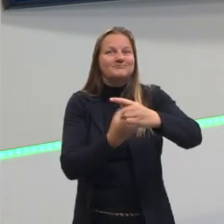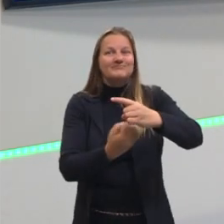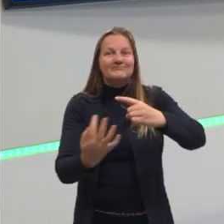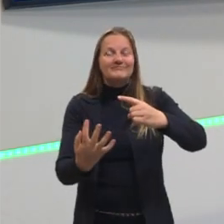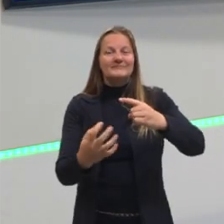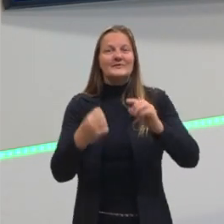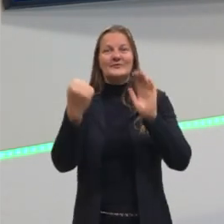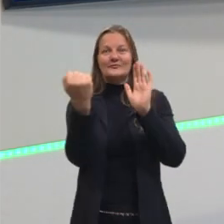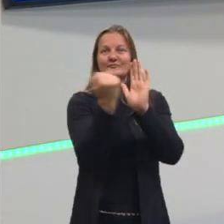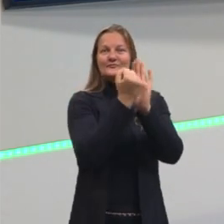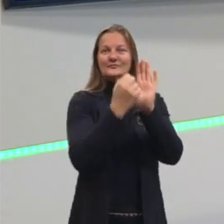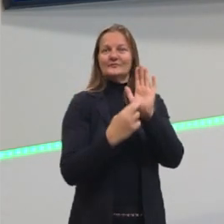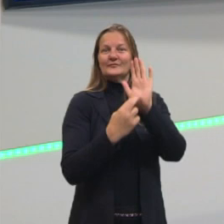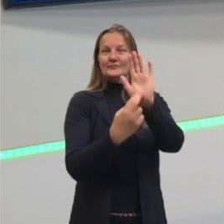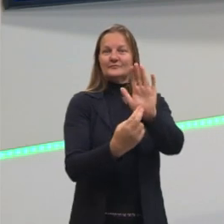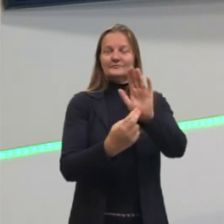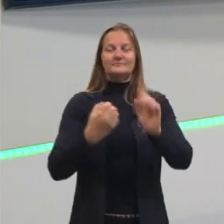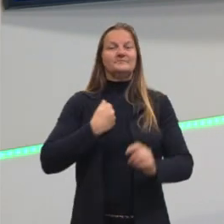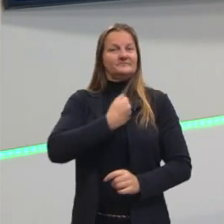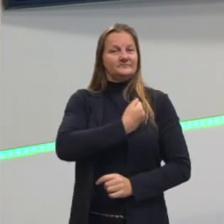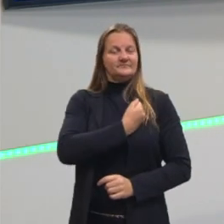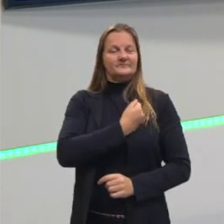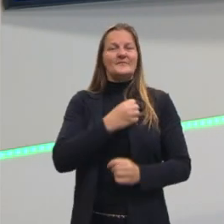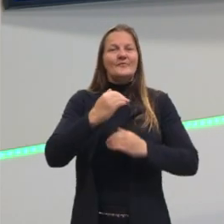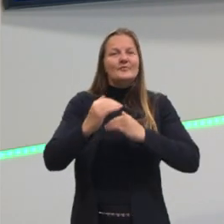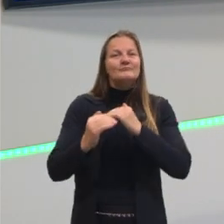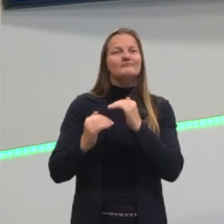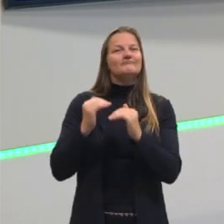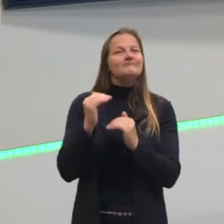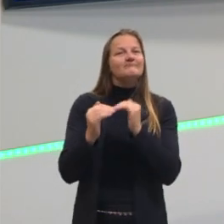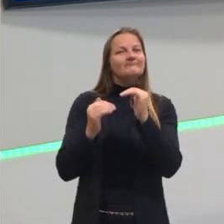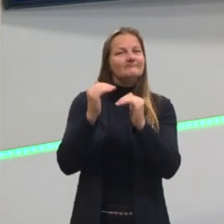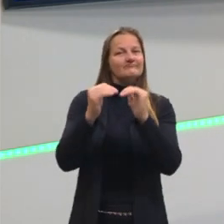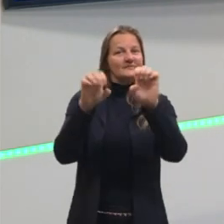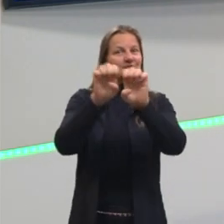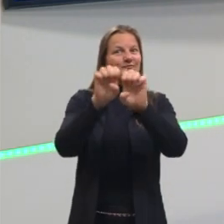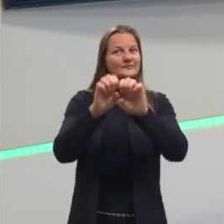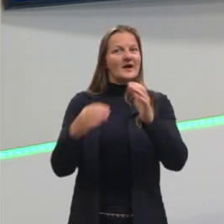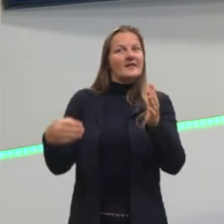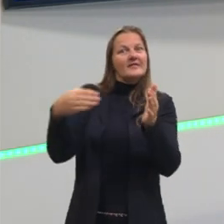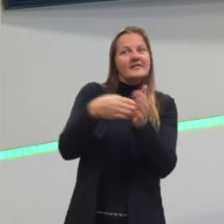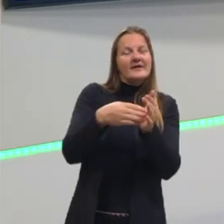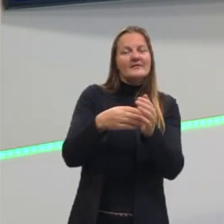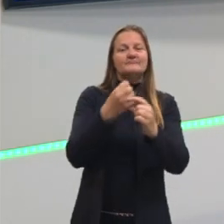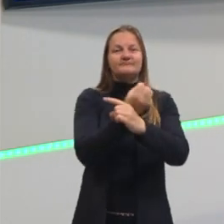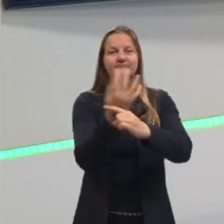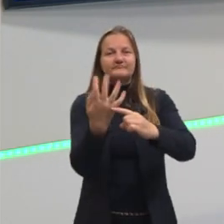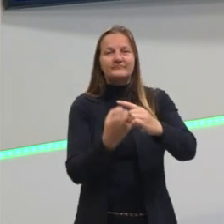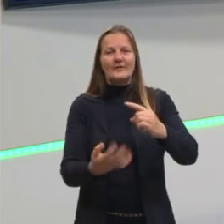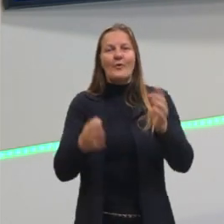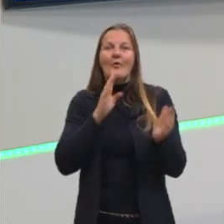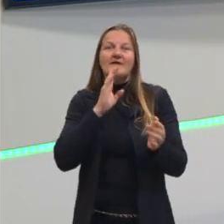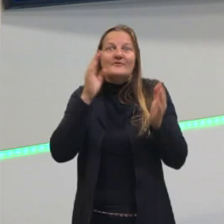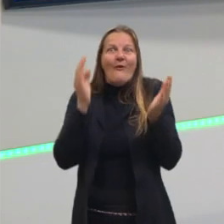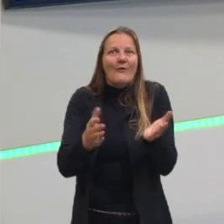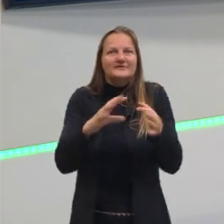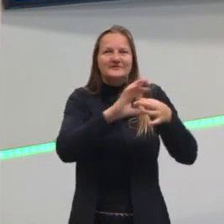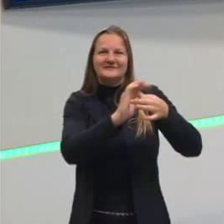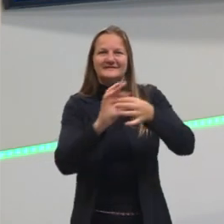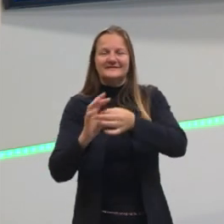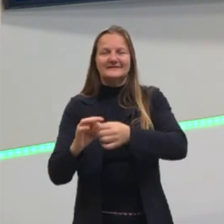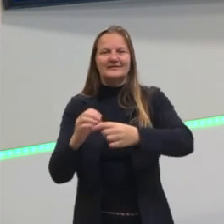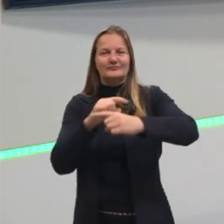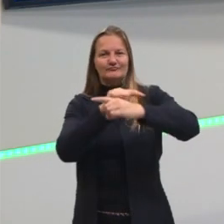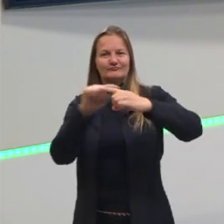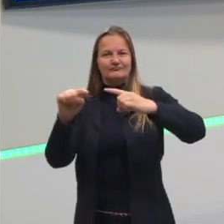os símbolos numéricos, foi evoluindo essa escrita até chegar no formato de fração que a gente conhece hoje, com aquela barra